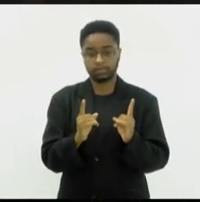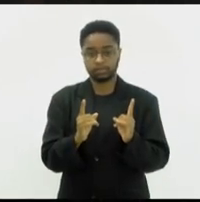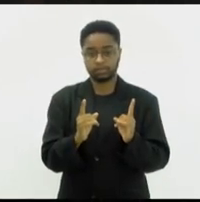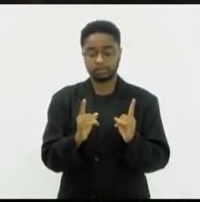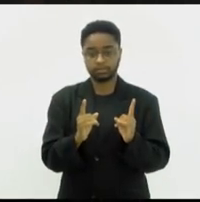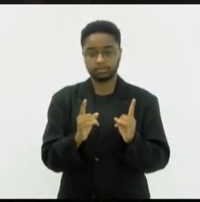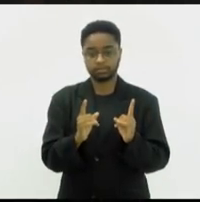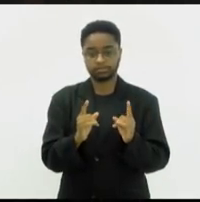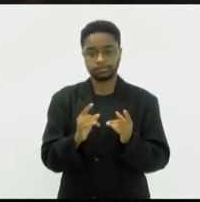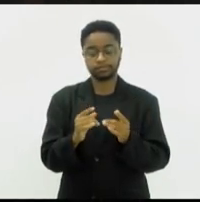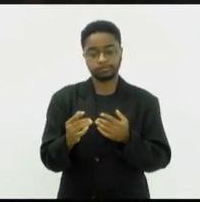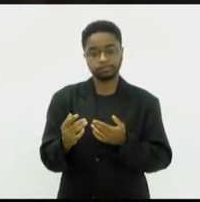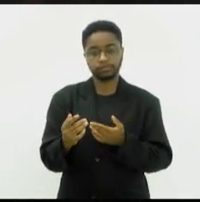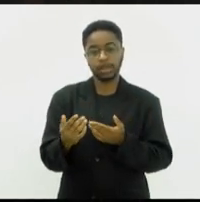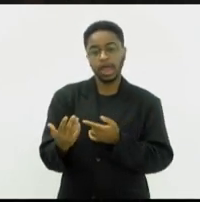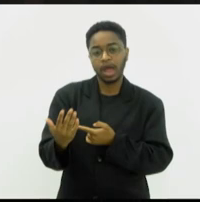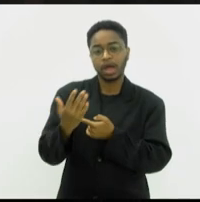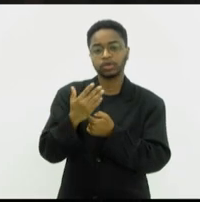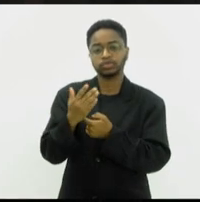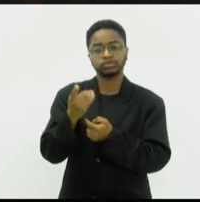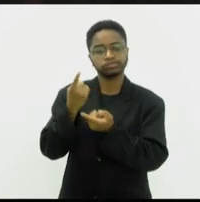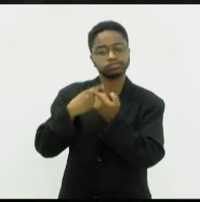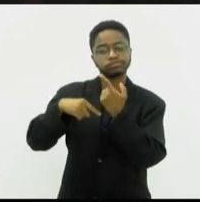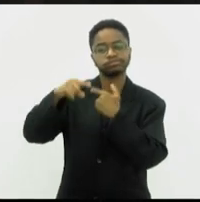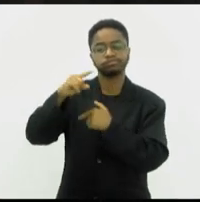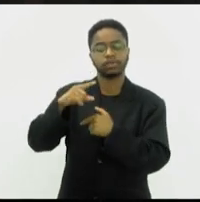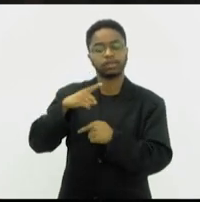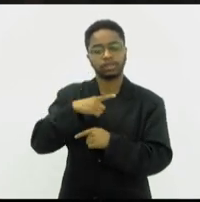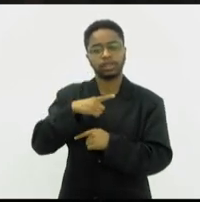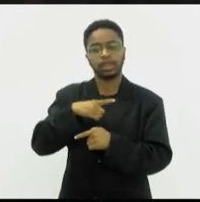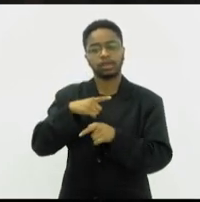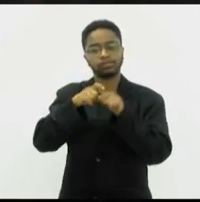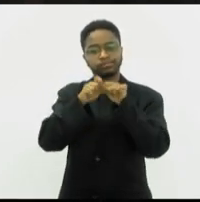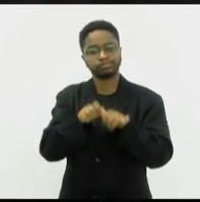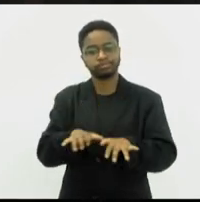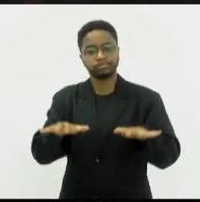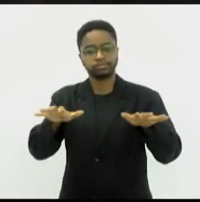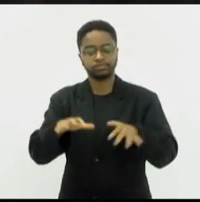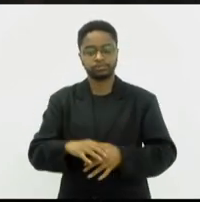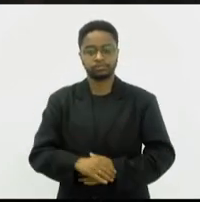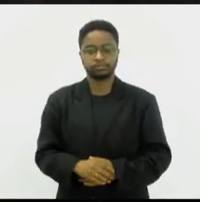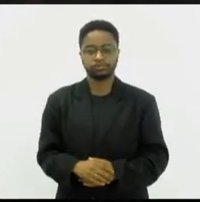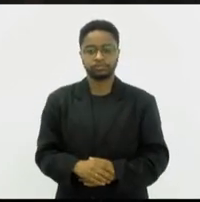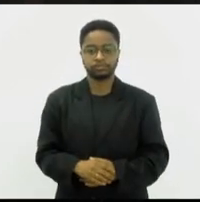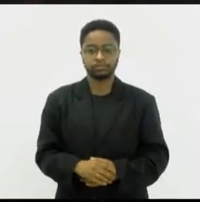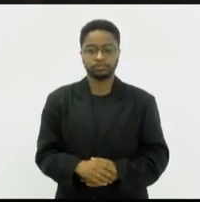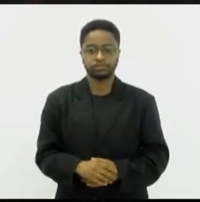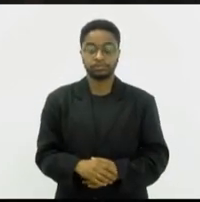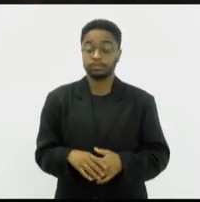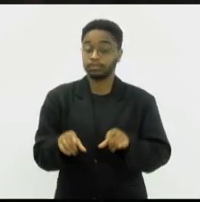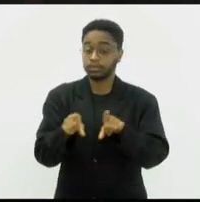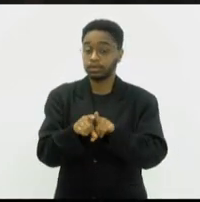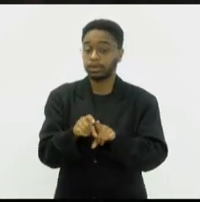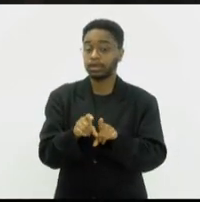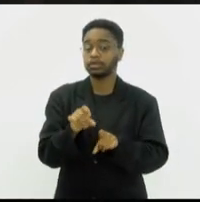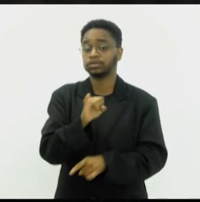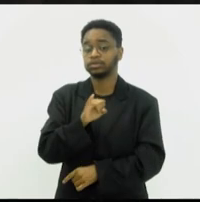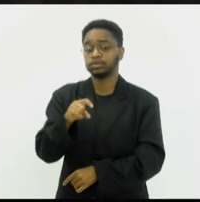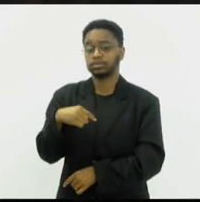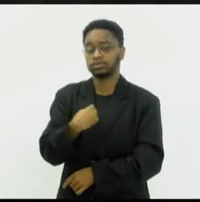trarão muitos frutos. E, investir na educação